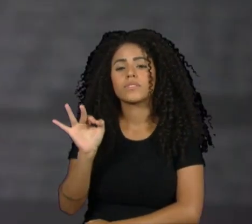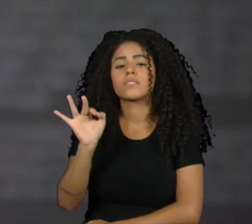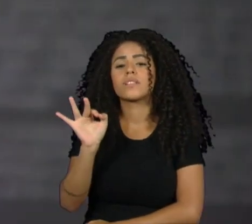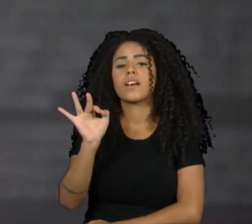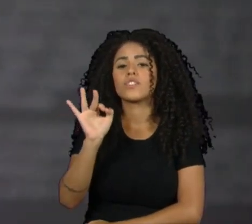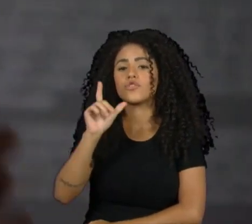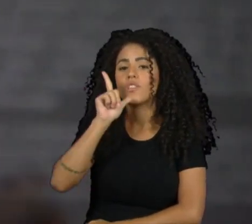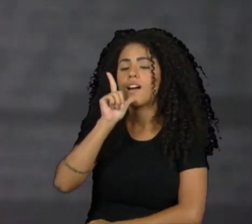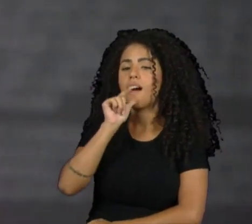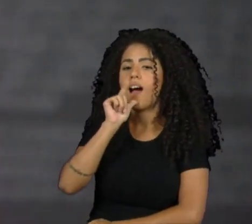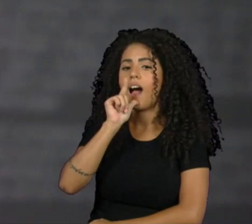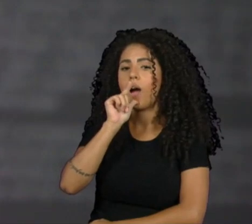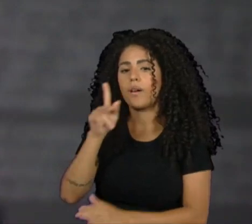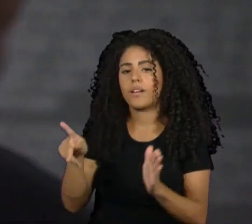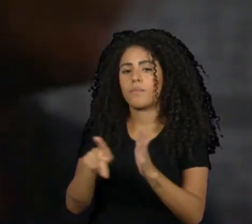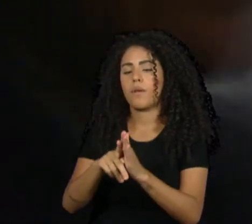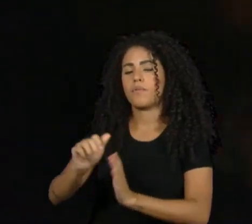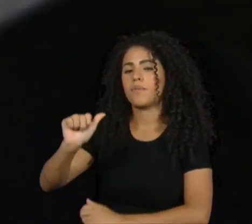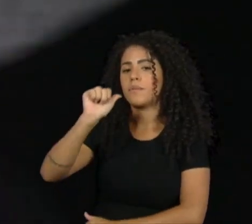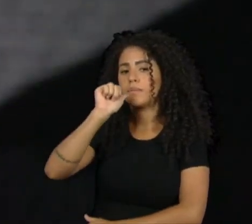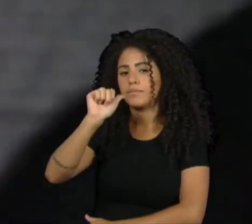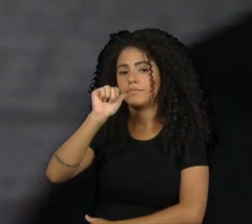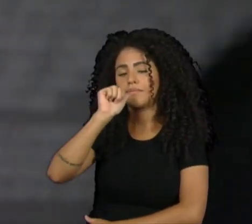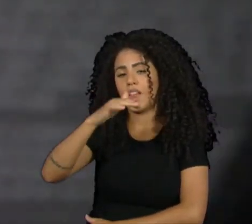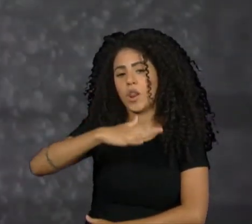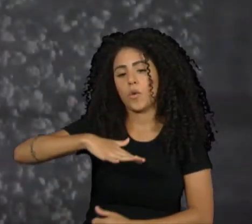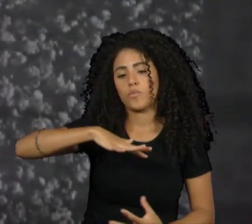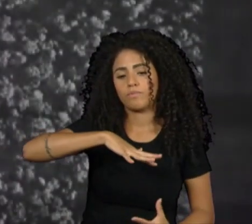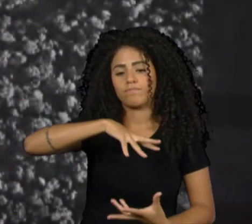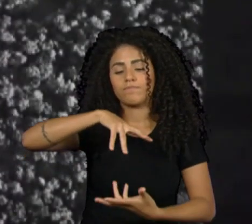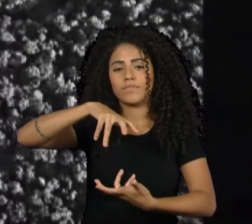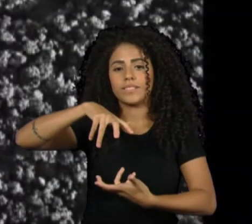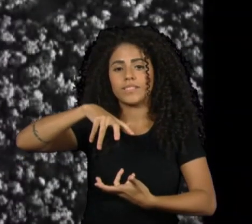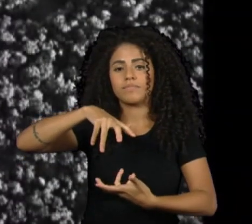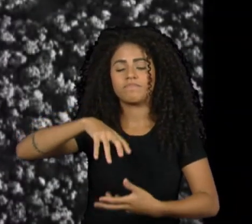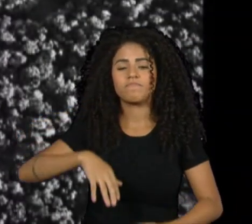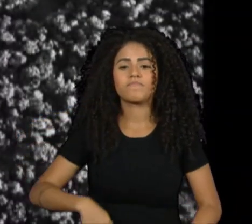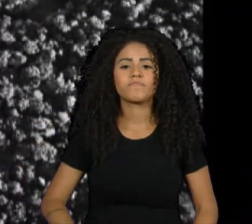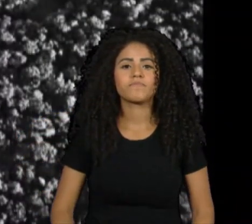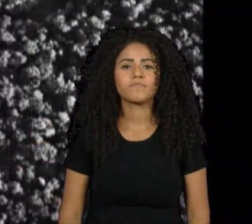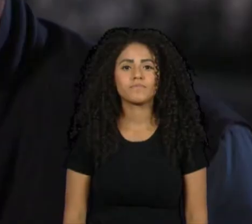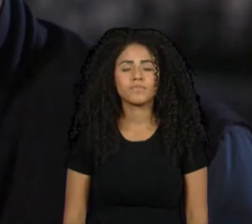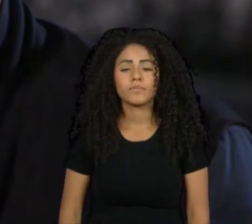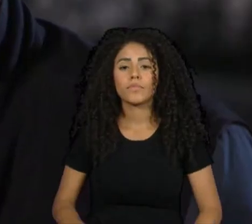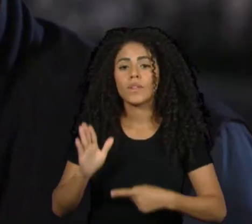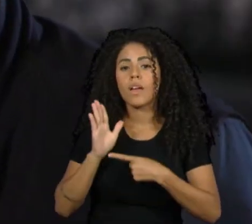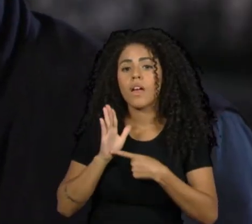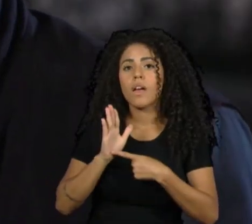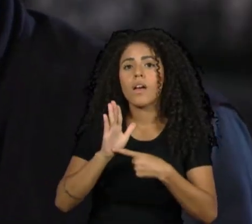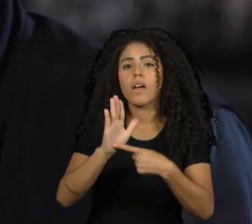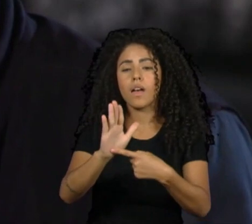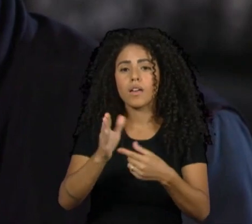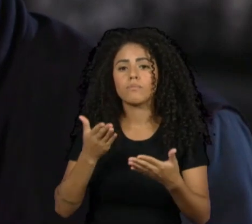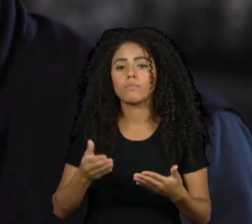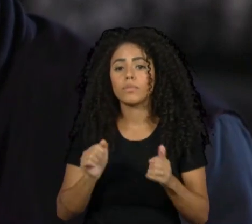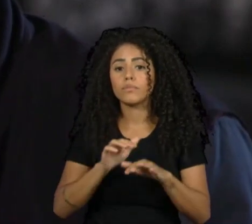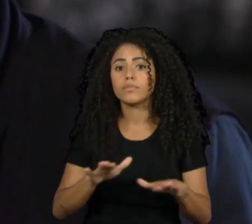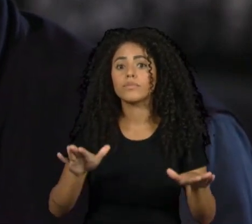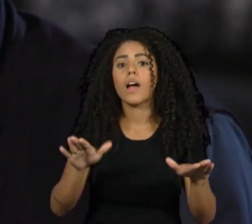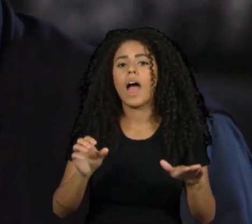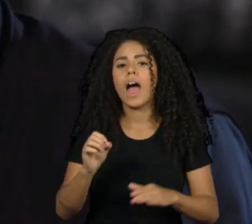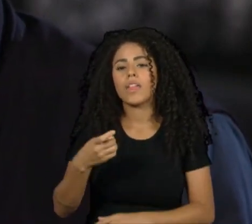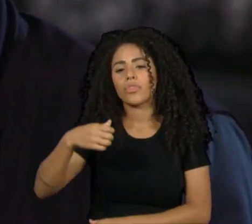volume de água doce de todo o planeta. Este vasto território se estende por